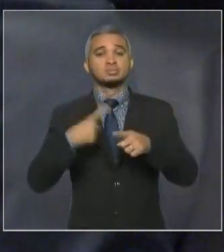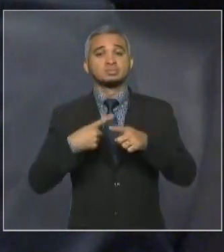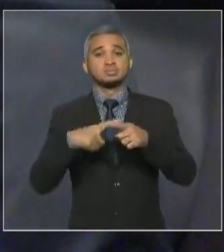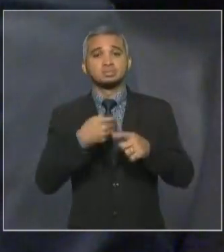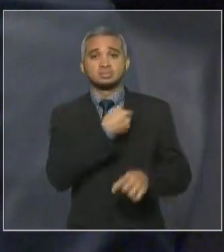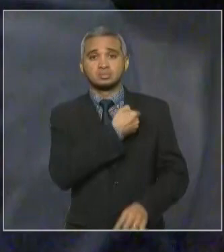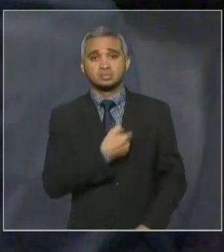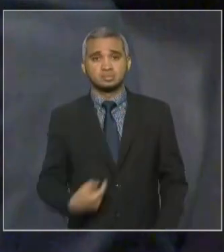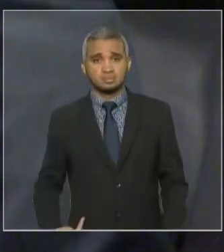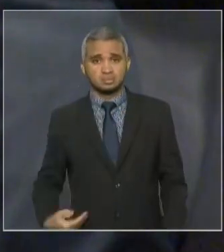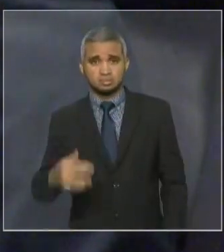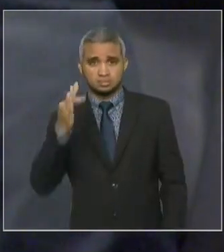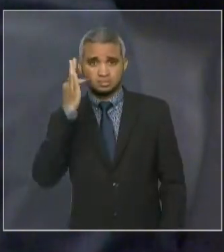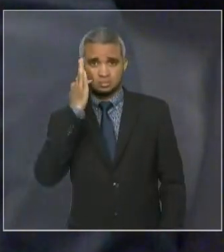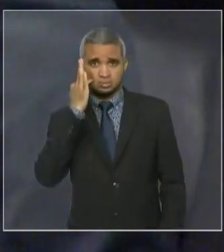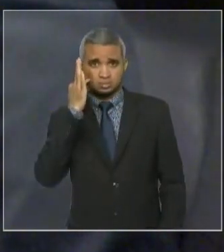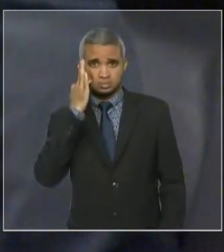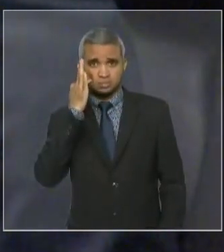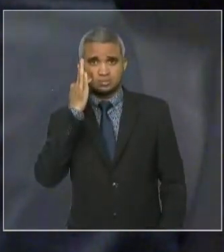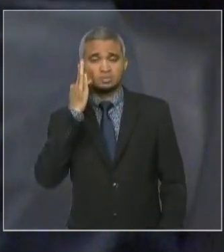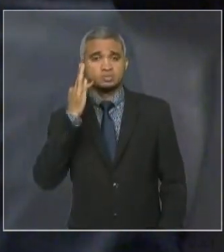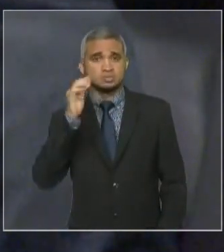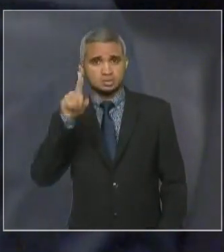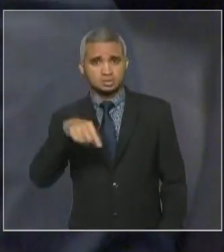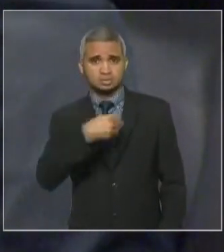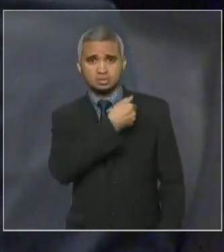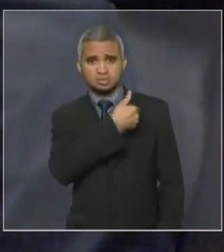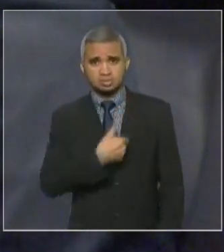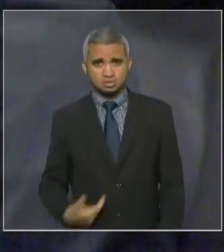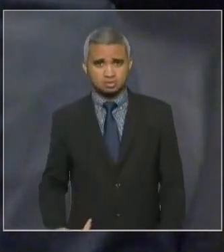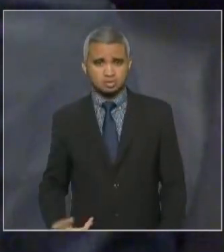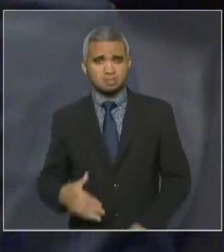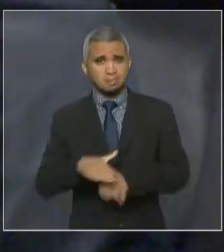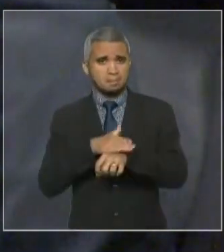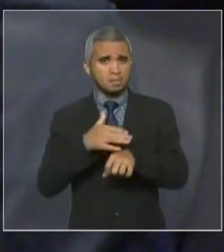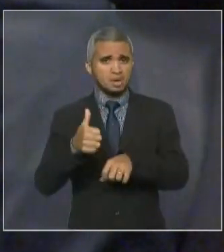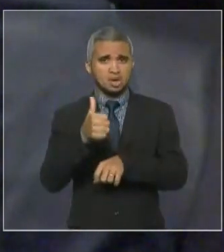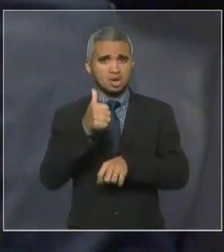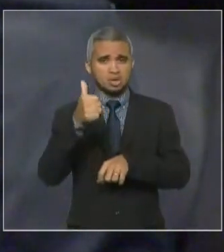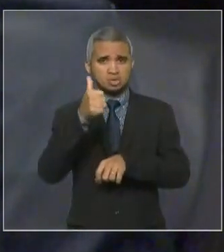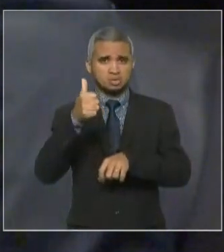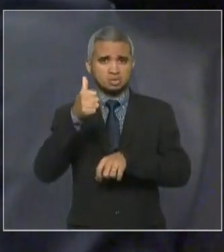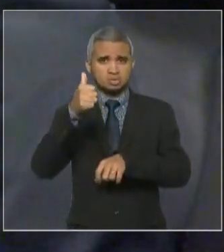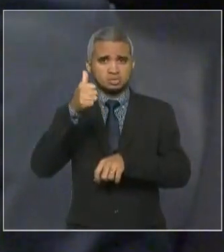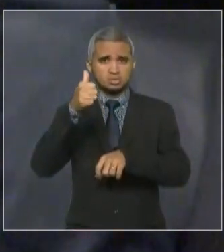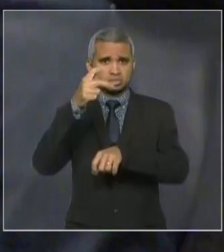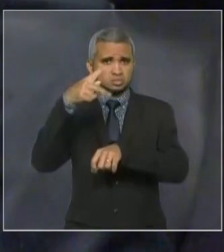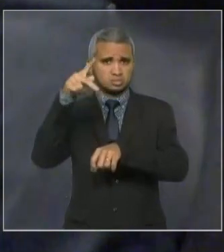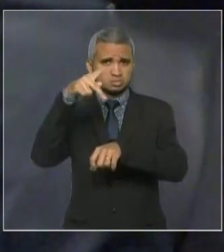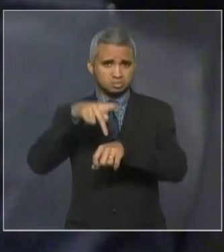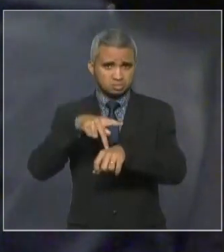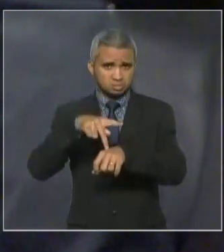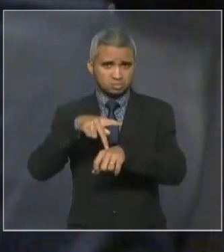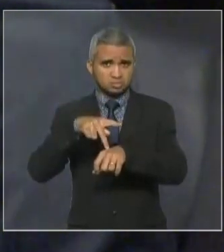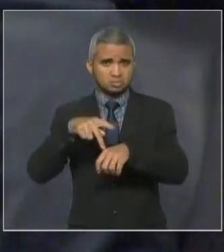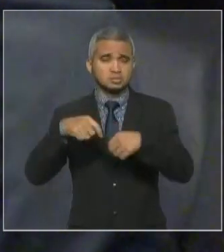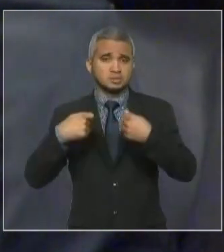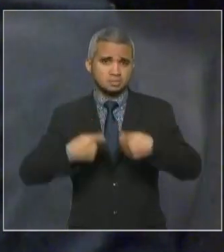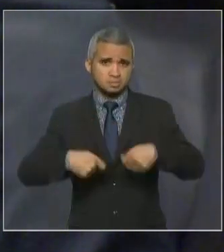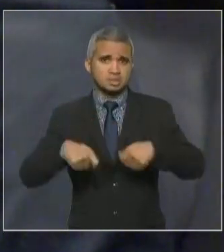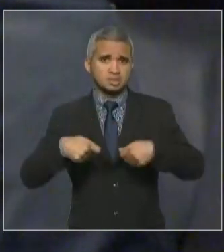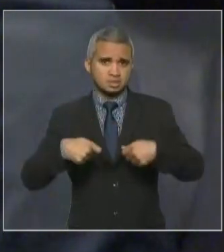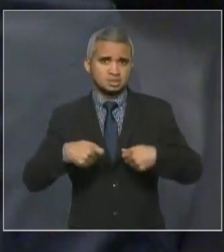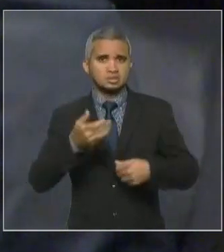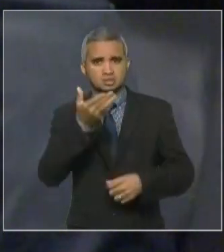do Estado, um governo exitoso, o melhor do país avaliado pelo Portal G1, precisa de um capitão à sua